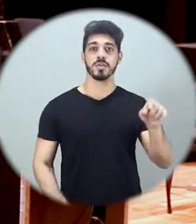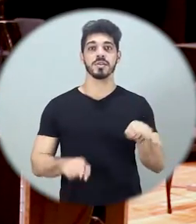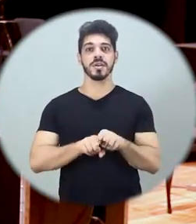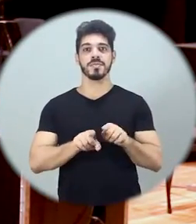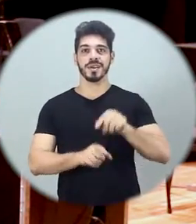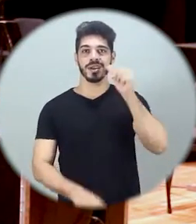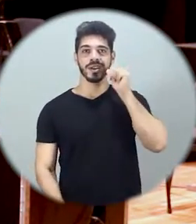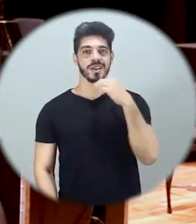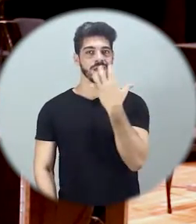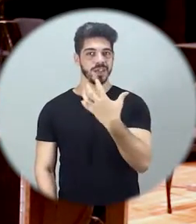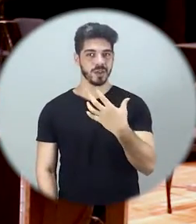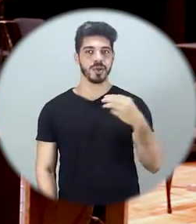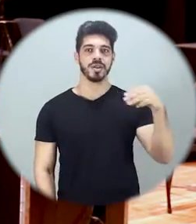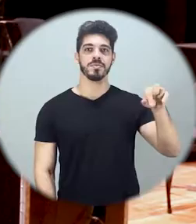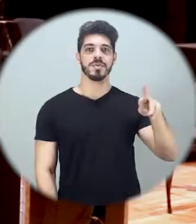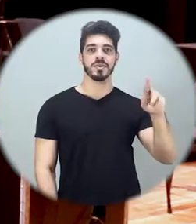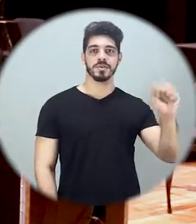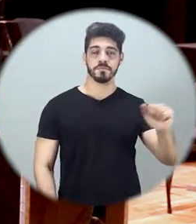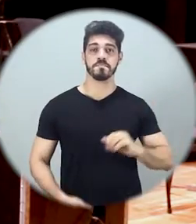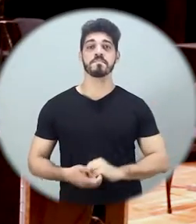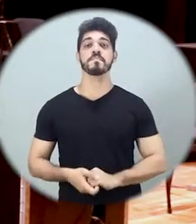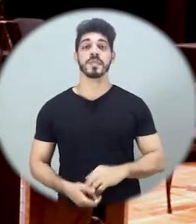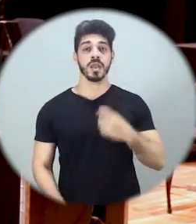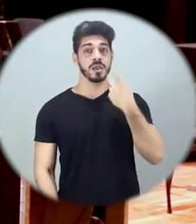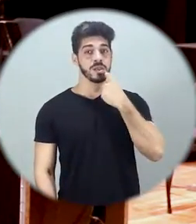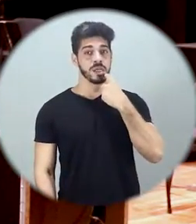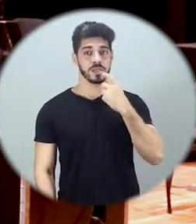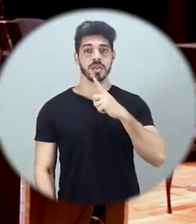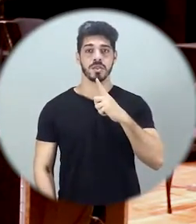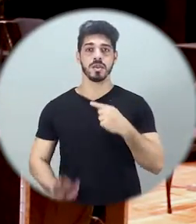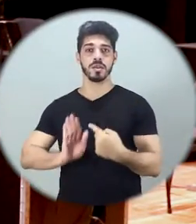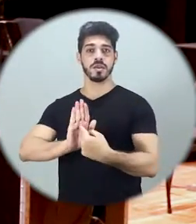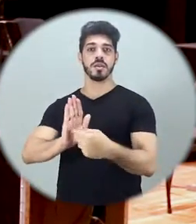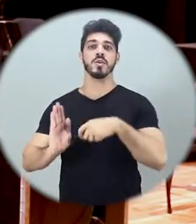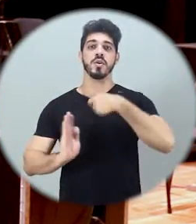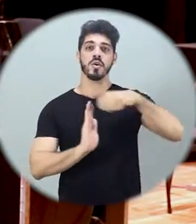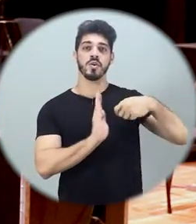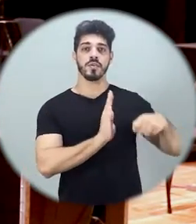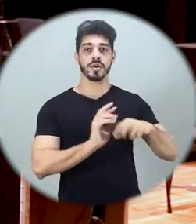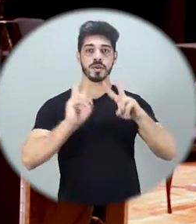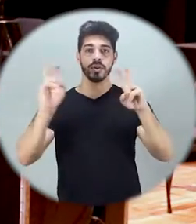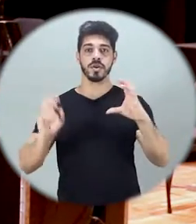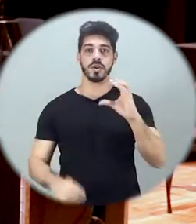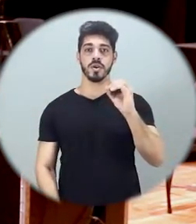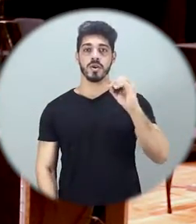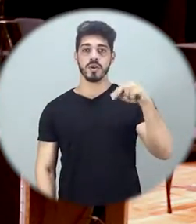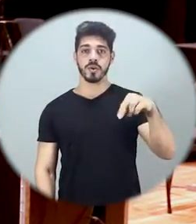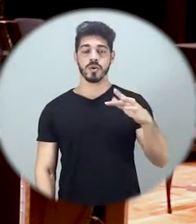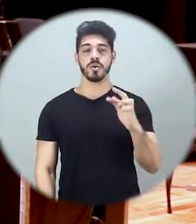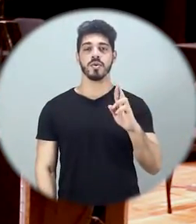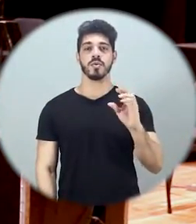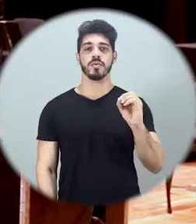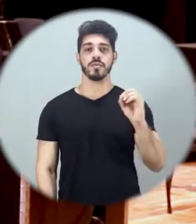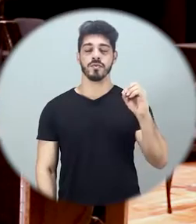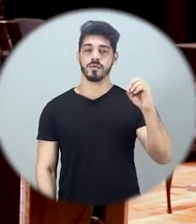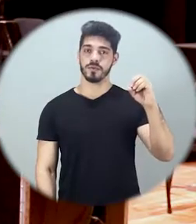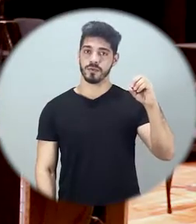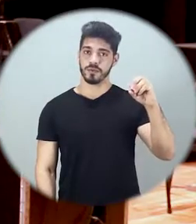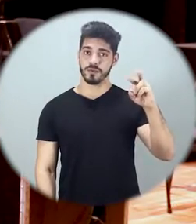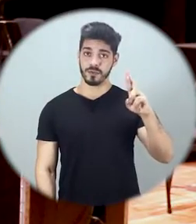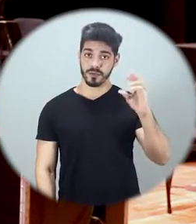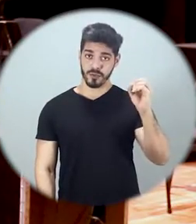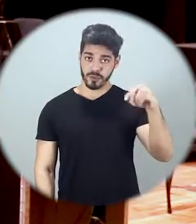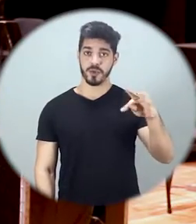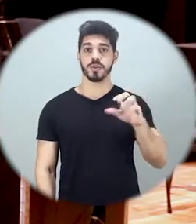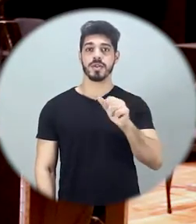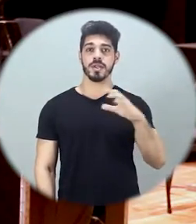cantora e compositora Mira Maia. Ainda na sexta, tem a exibição do vídeo Confrontação de Adriana Aranha.